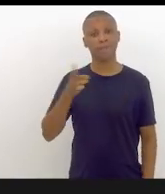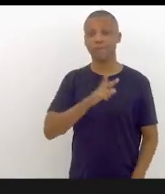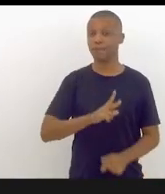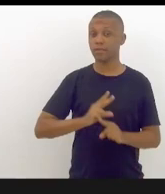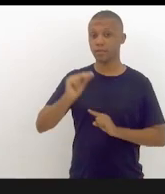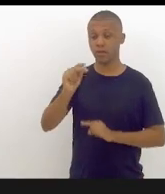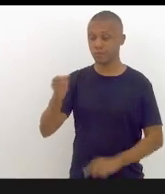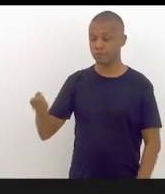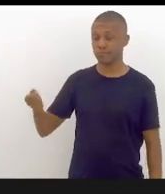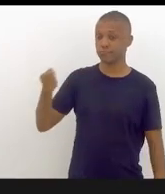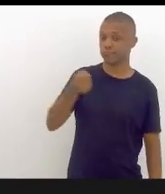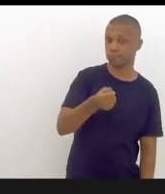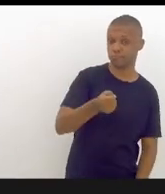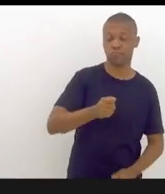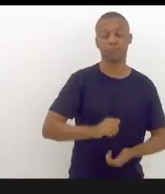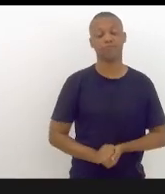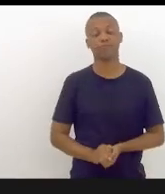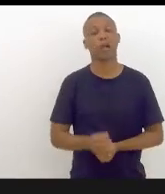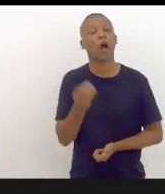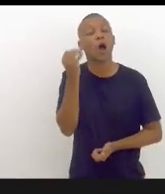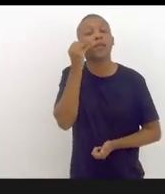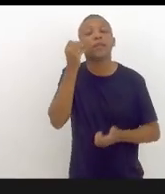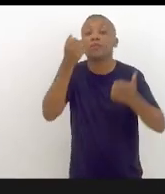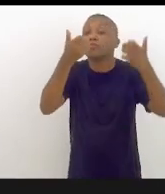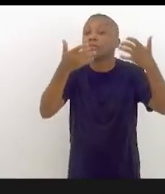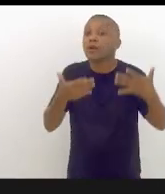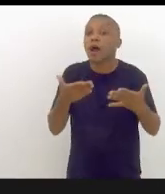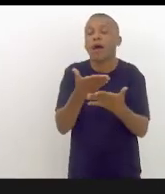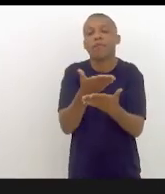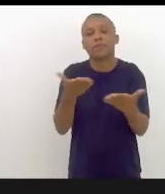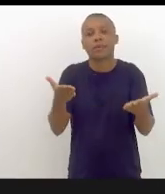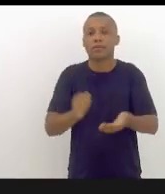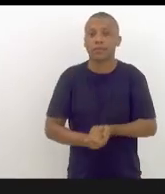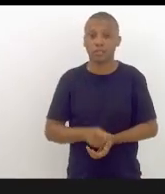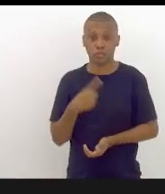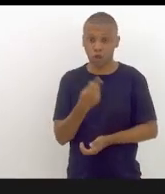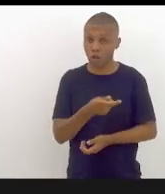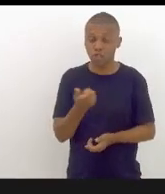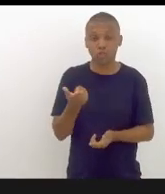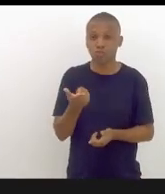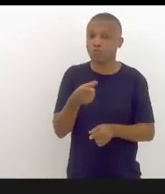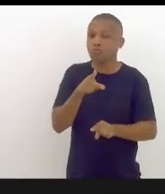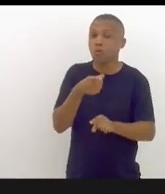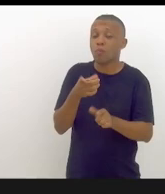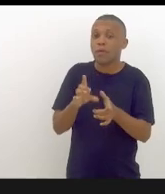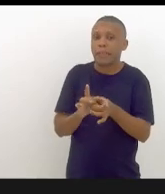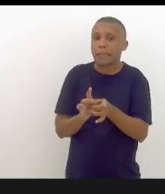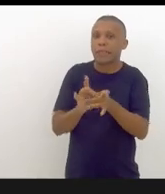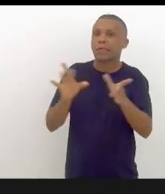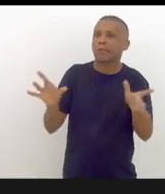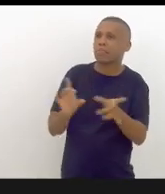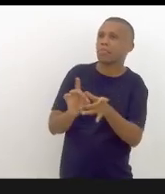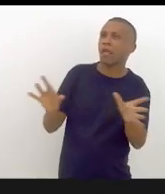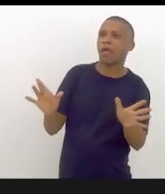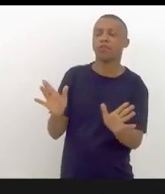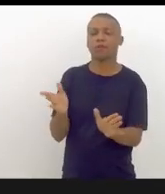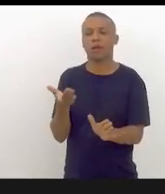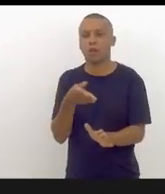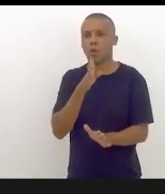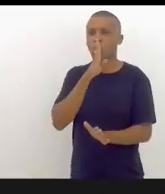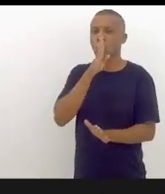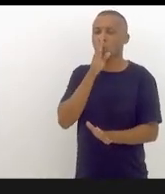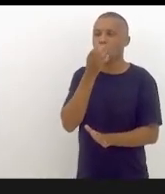lhe ver aos senhores que não vamos deixar e não vamos nos calar porque isso está